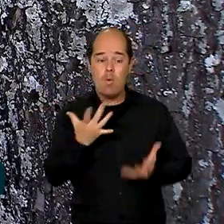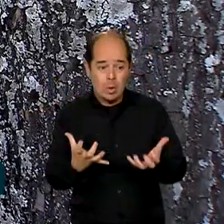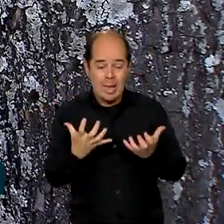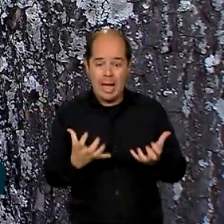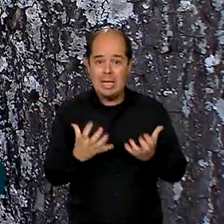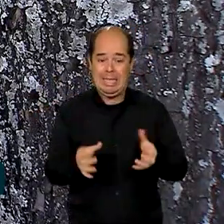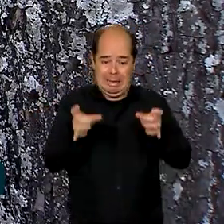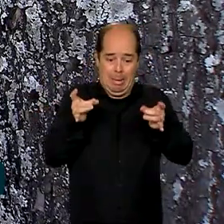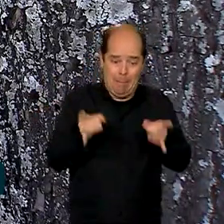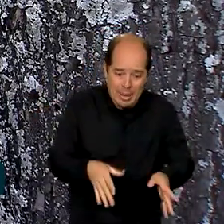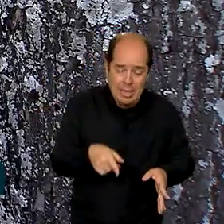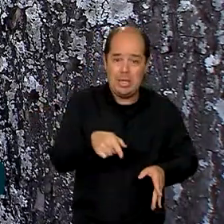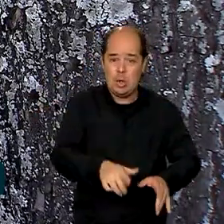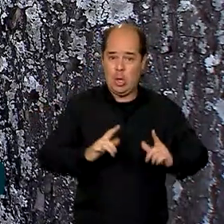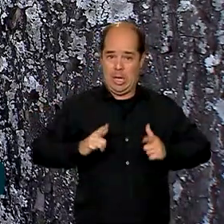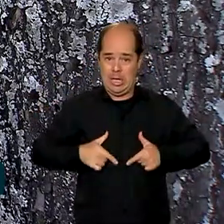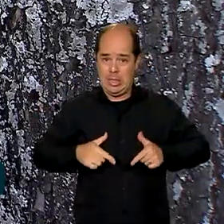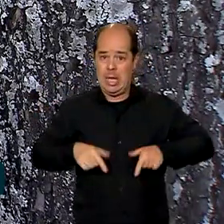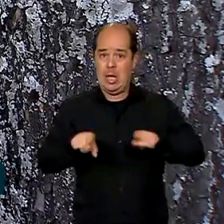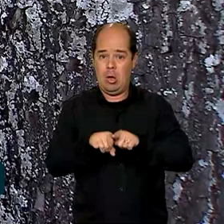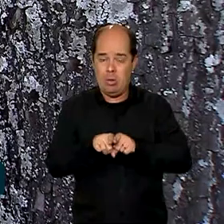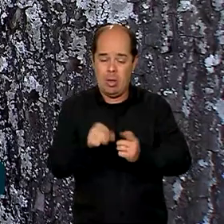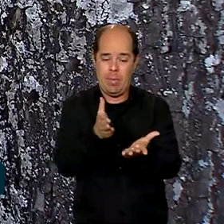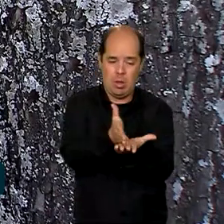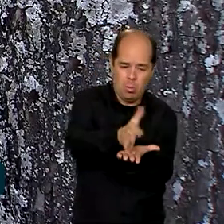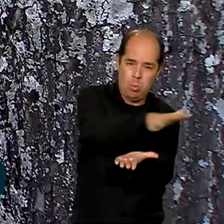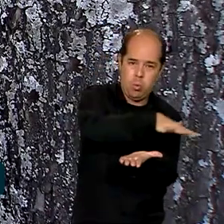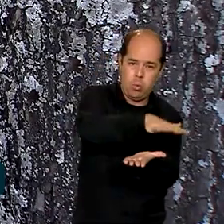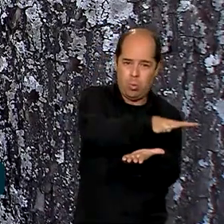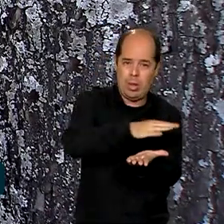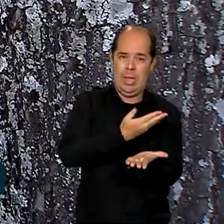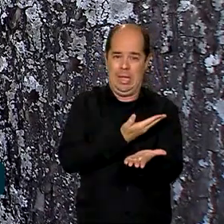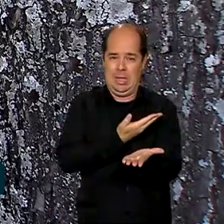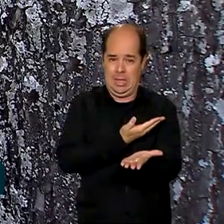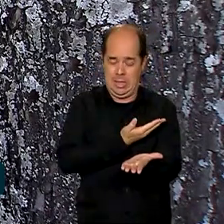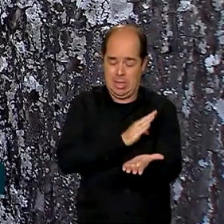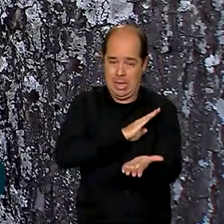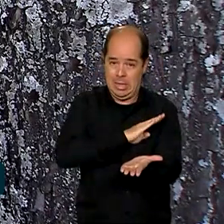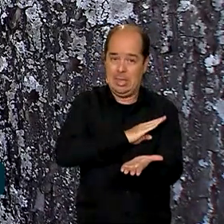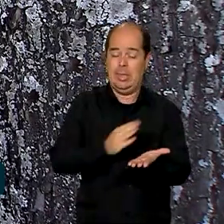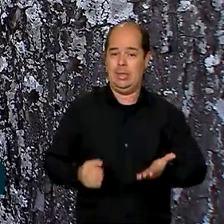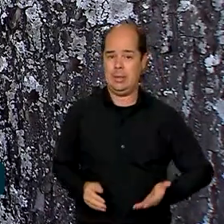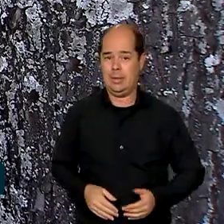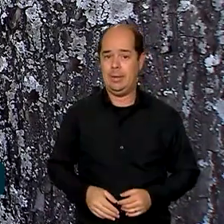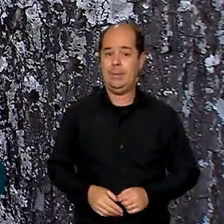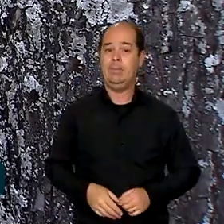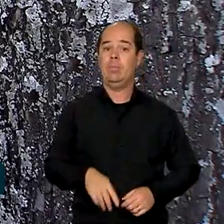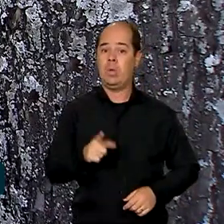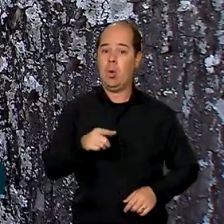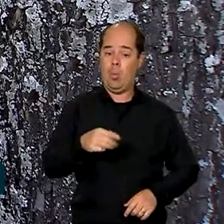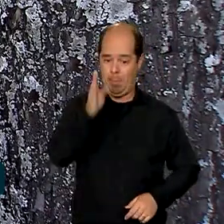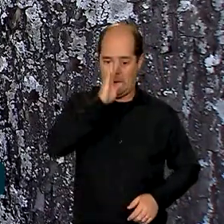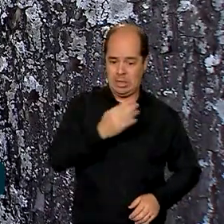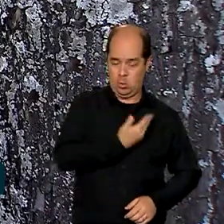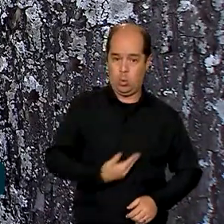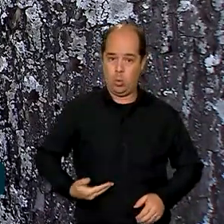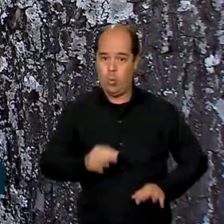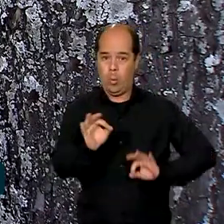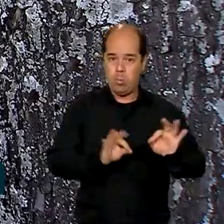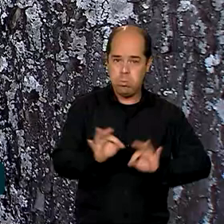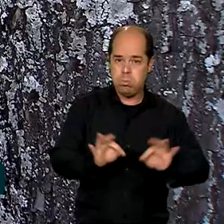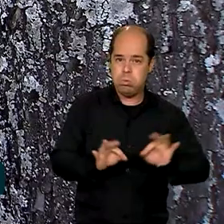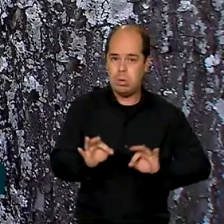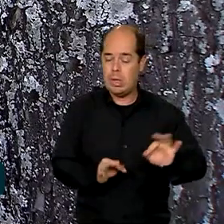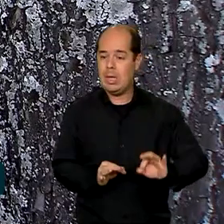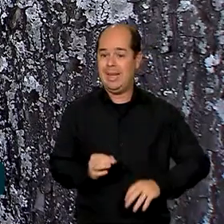zona de conflito em Israel e nos territórios palestinos. O governo continua trabalhando no plano para a retirada de 30 brasileiros